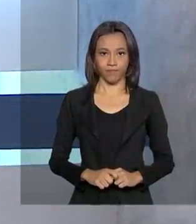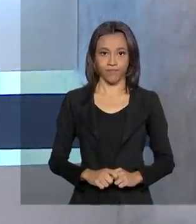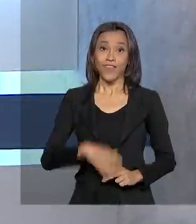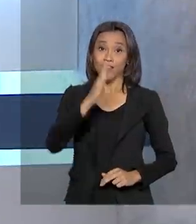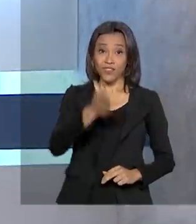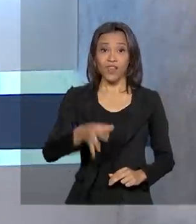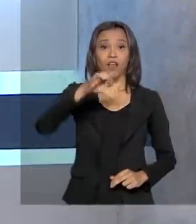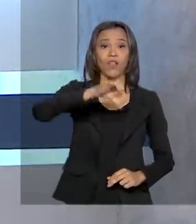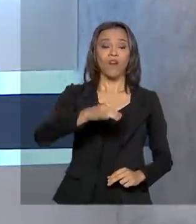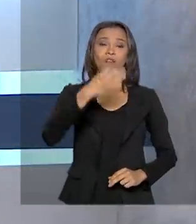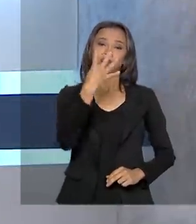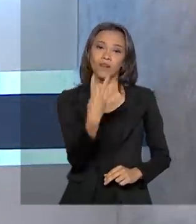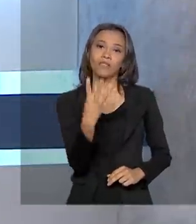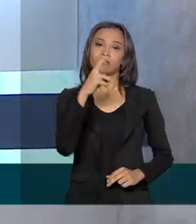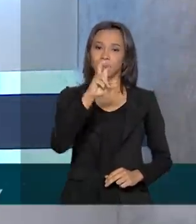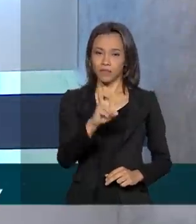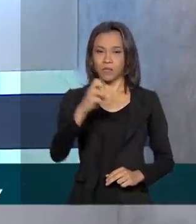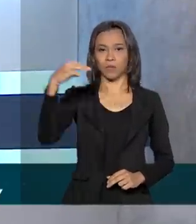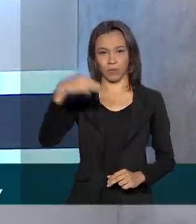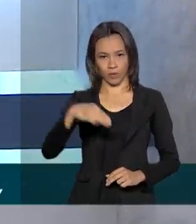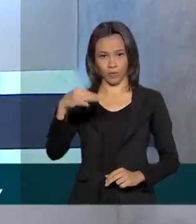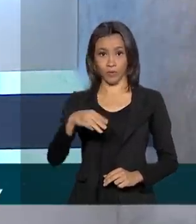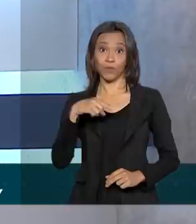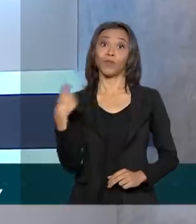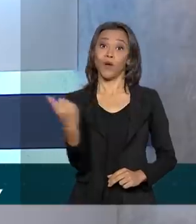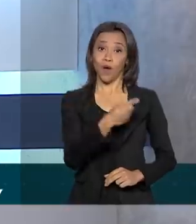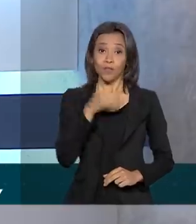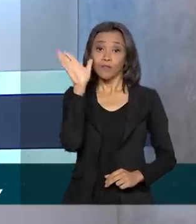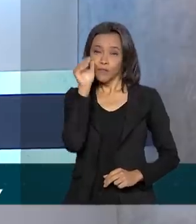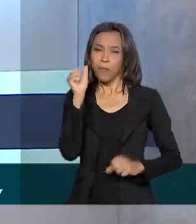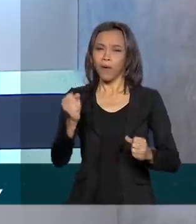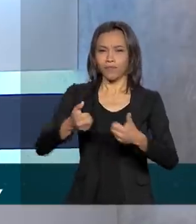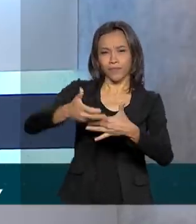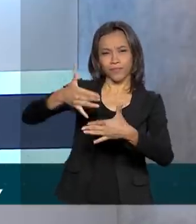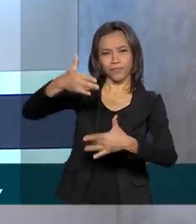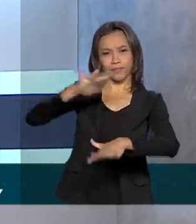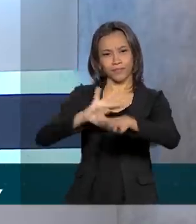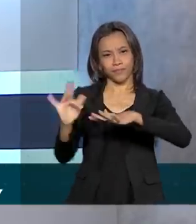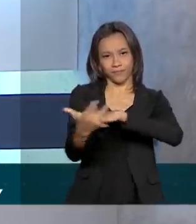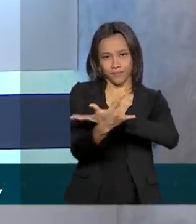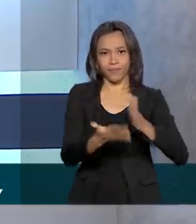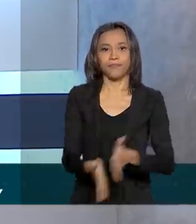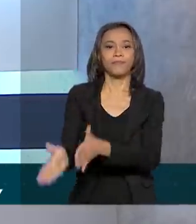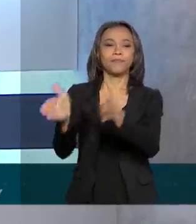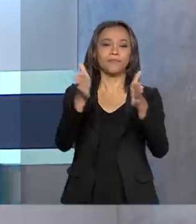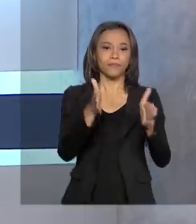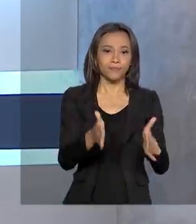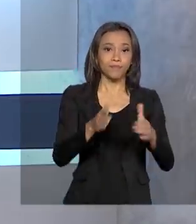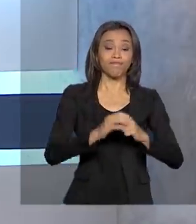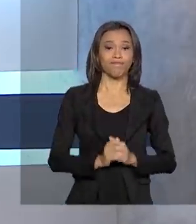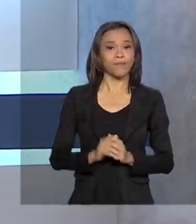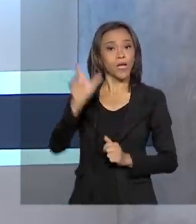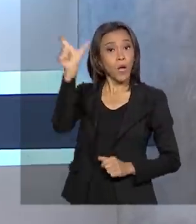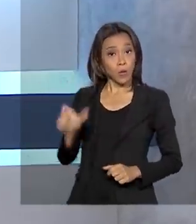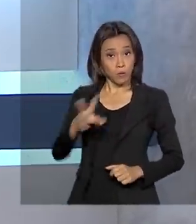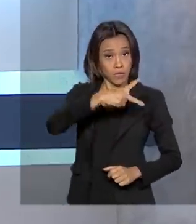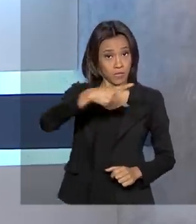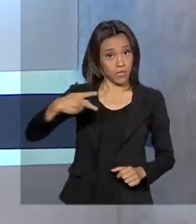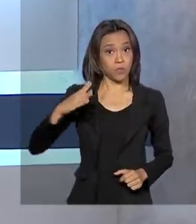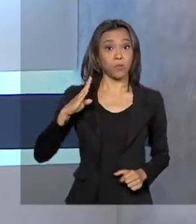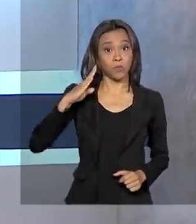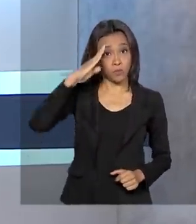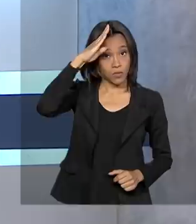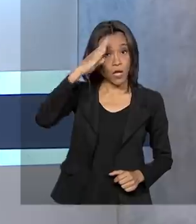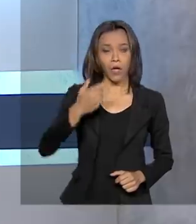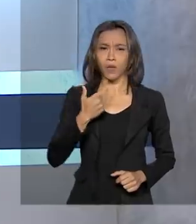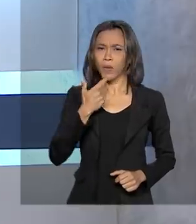São 9 horas e 45 minutos, estamos ao vivo também pelas redes sociais. O presidente Jair Bolsonaro